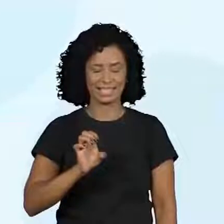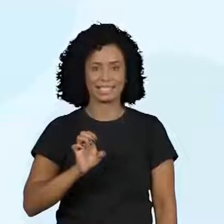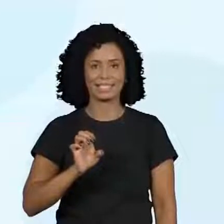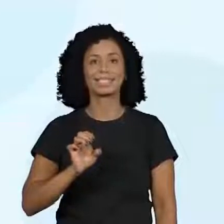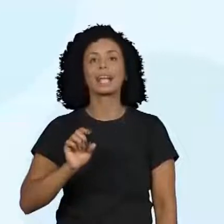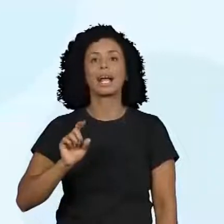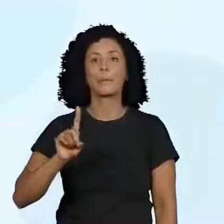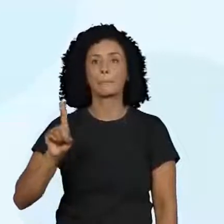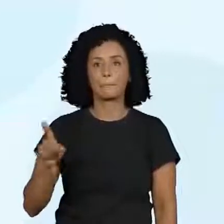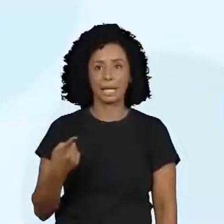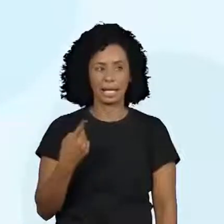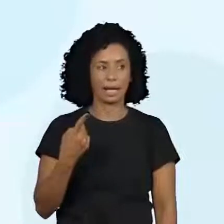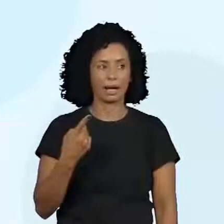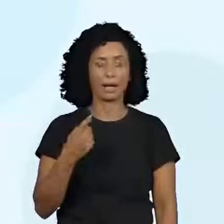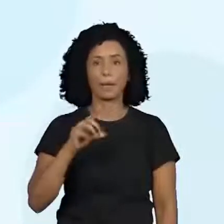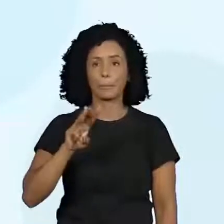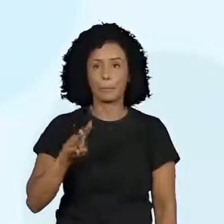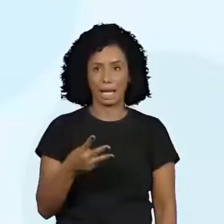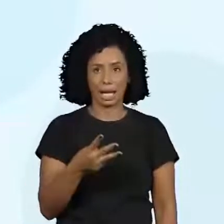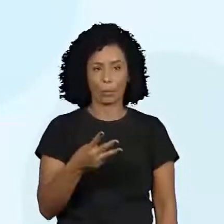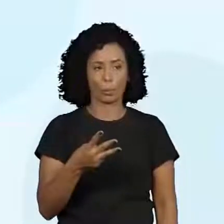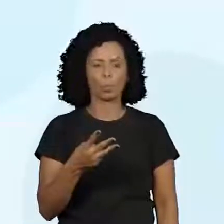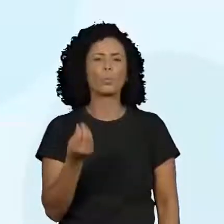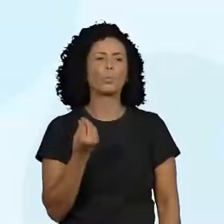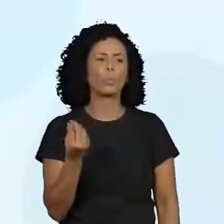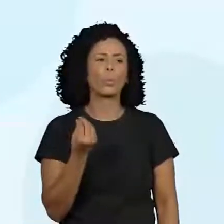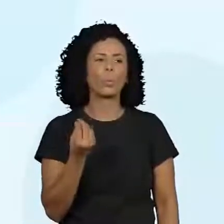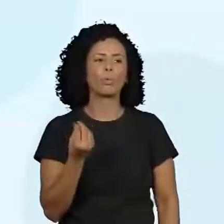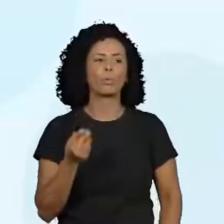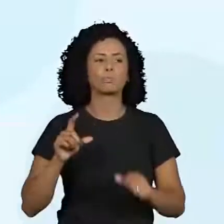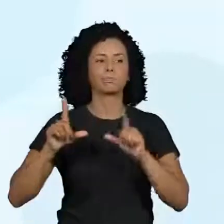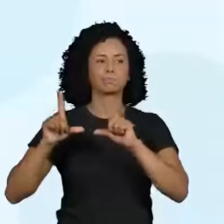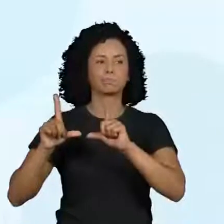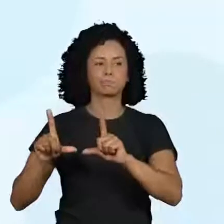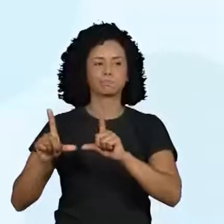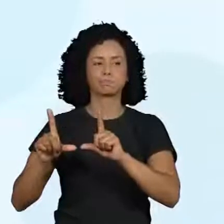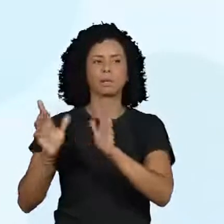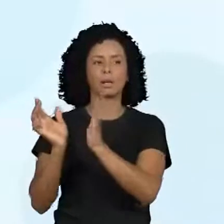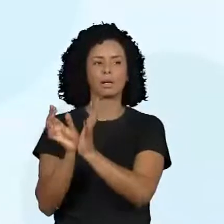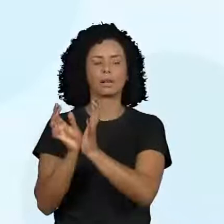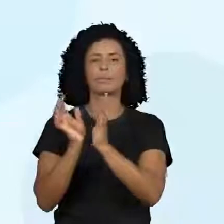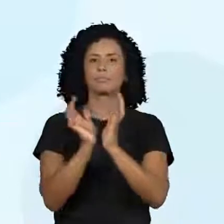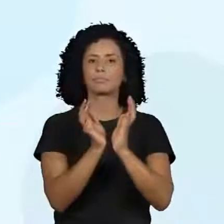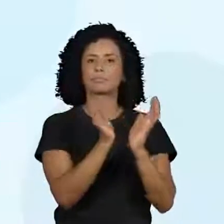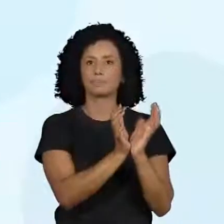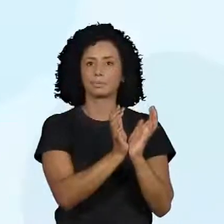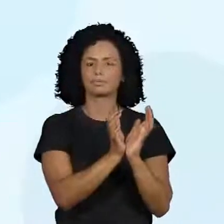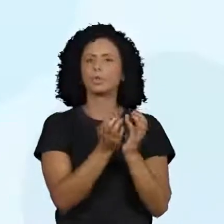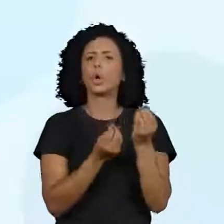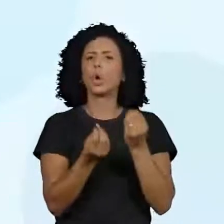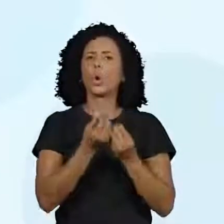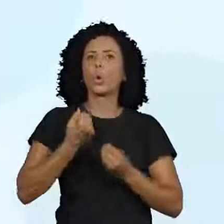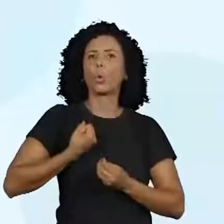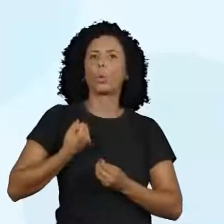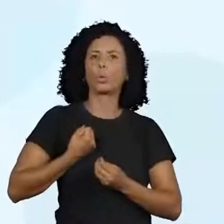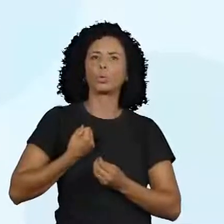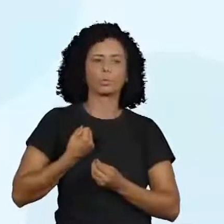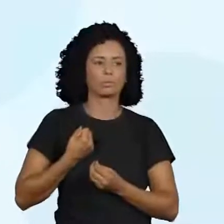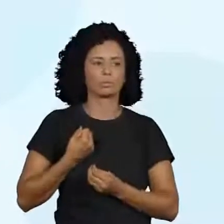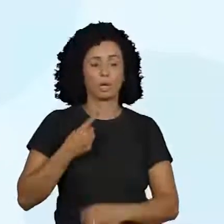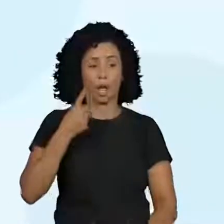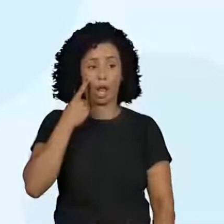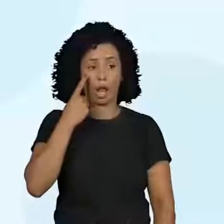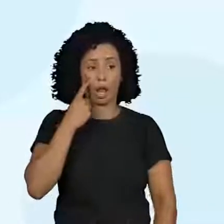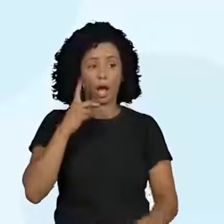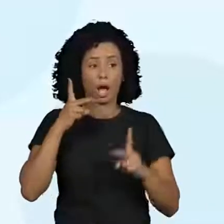certo? E tenho as ordens, a ordem que o número ocupa. E presta atenção, que é que nem na sua aula